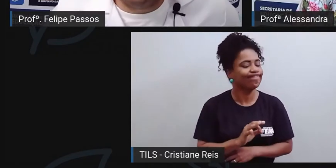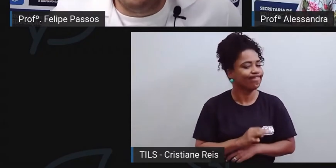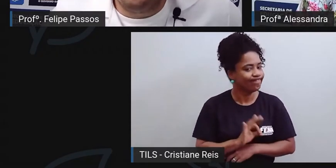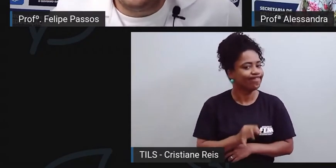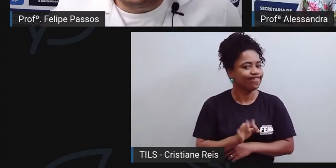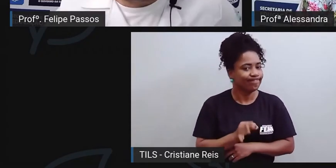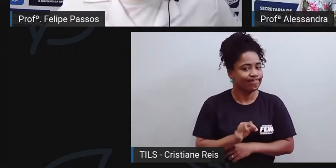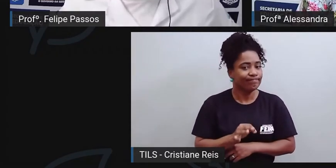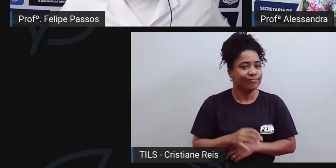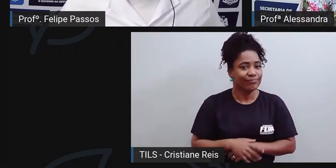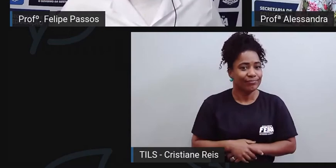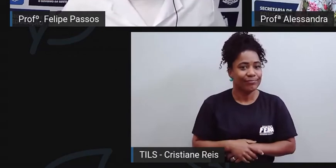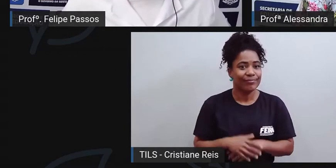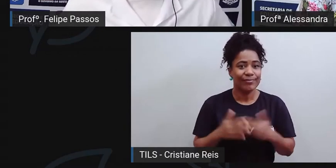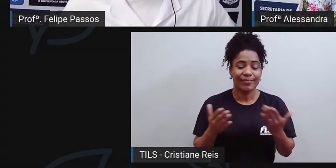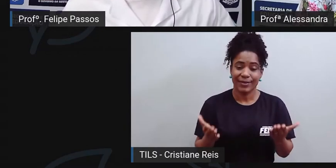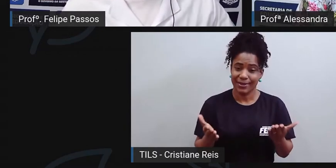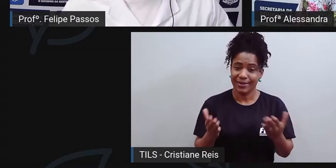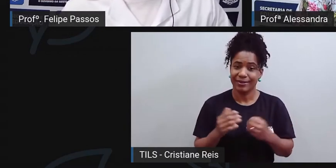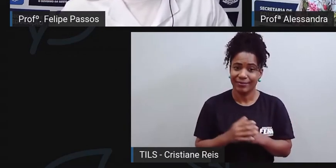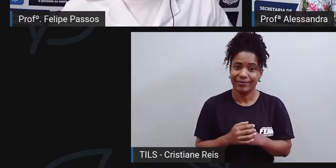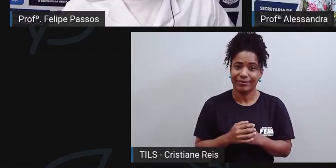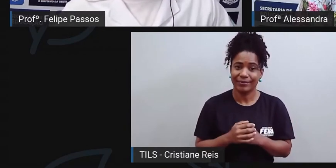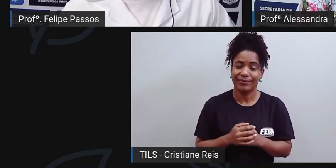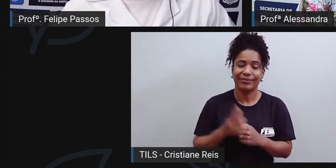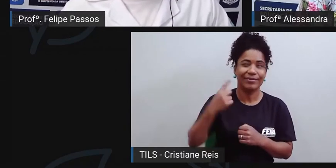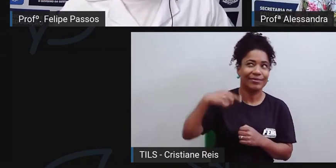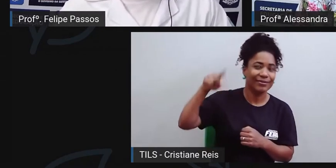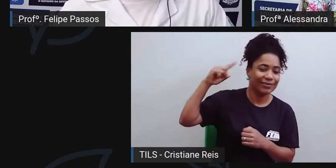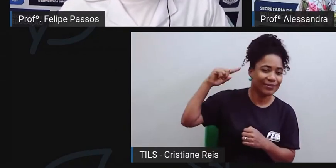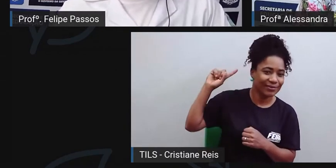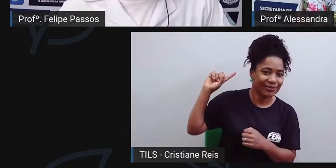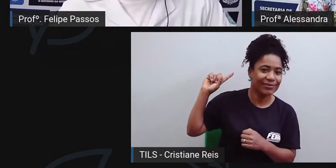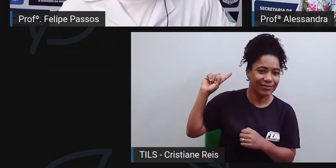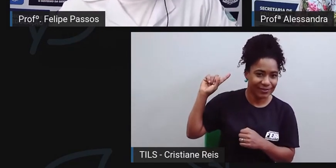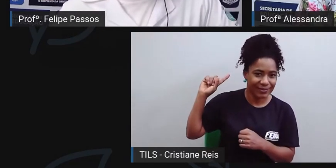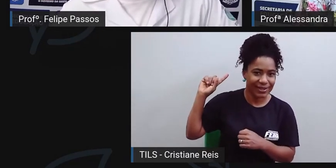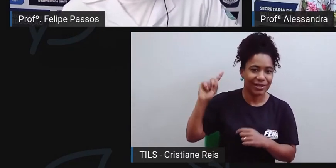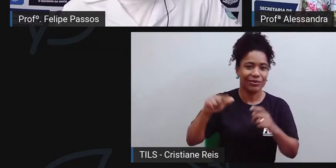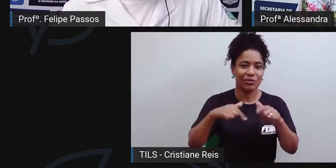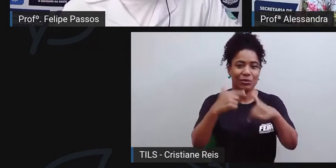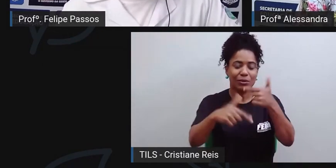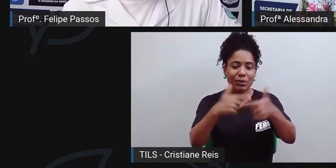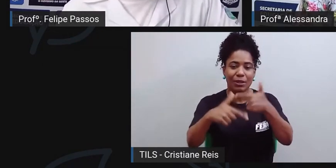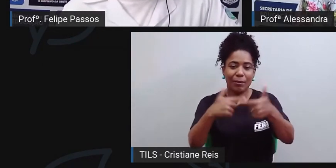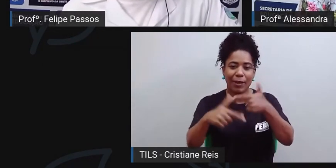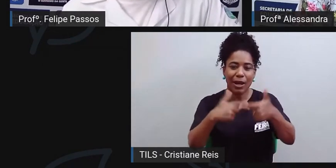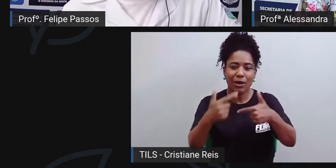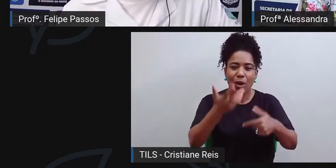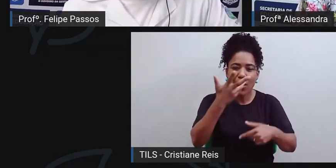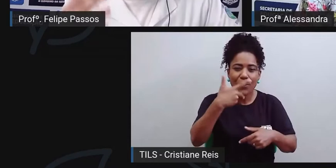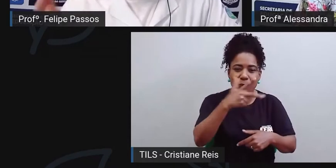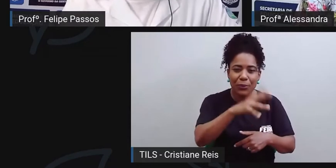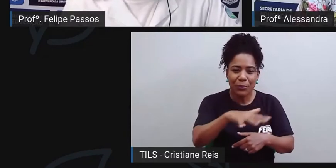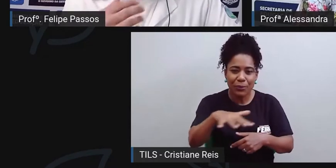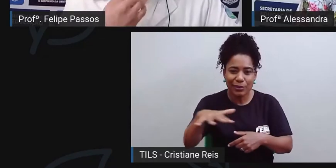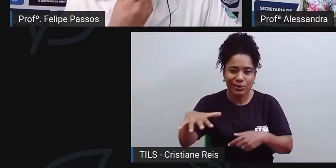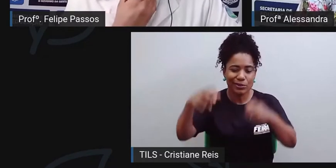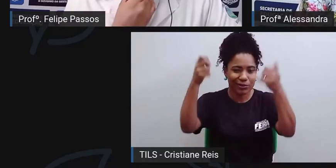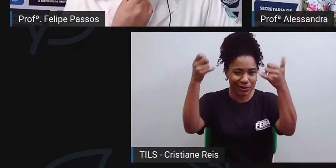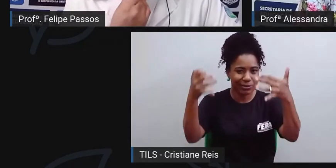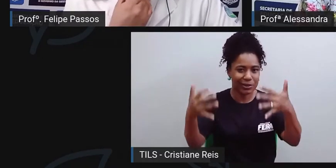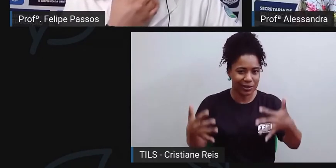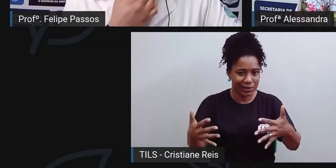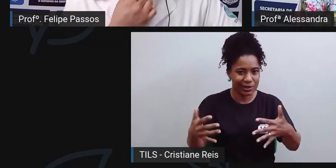Bom, recentemente, eu fiz uma aula sobre trabalho infantil, inclusive, que já passou,